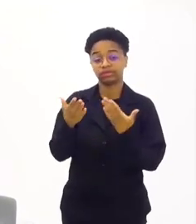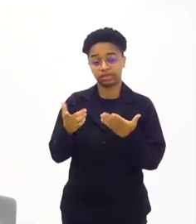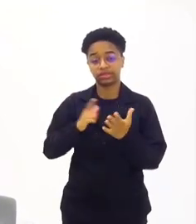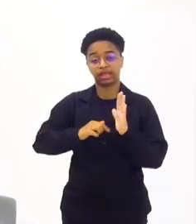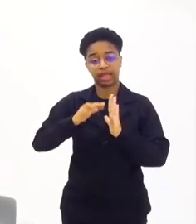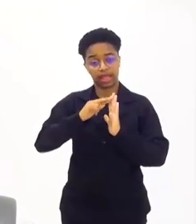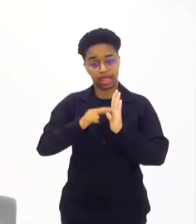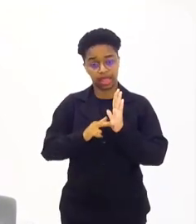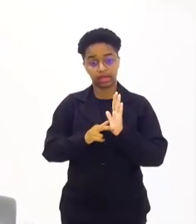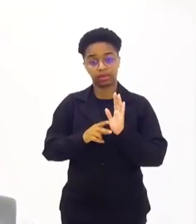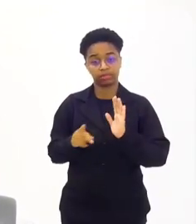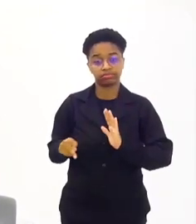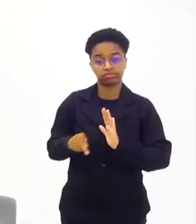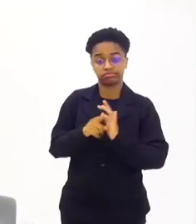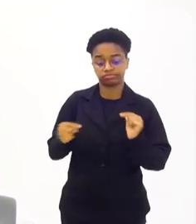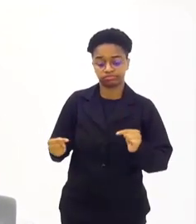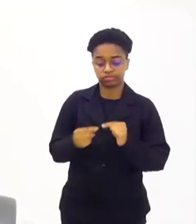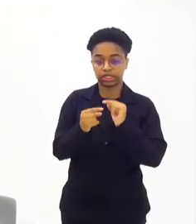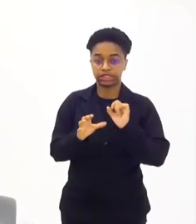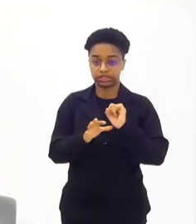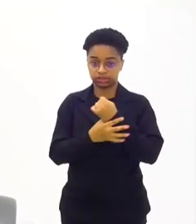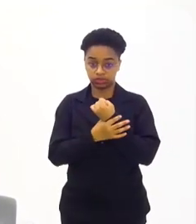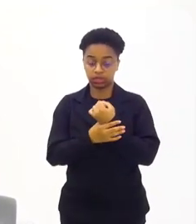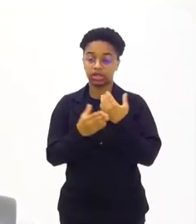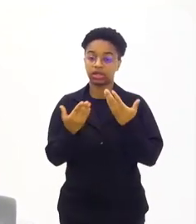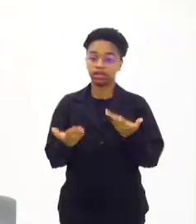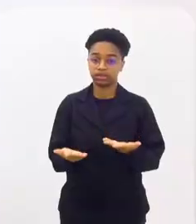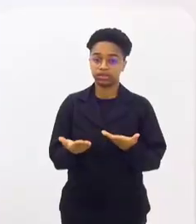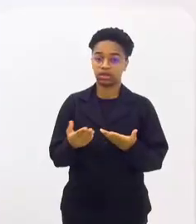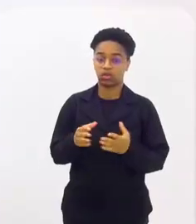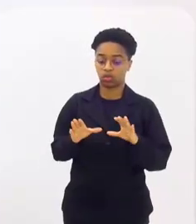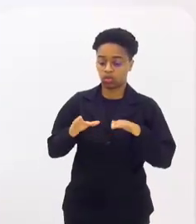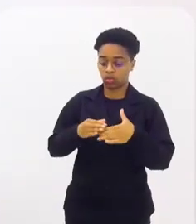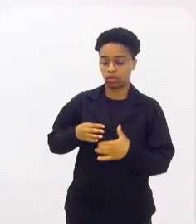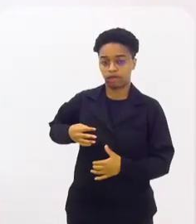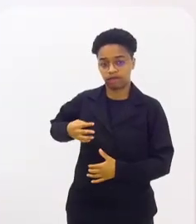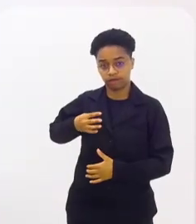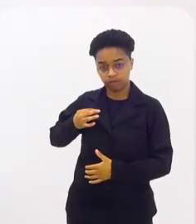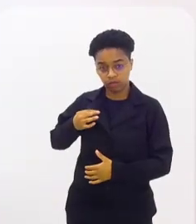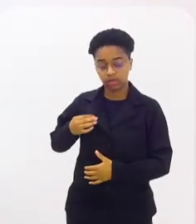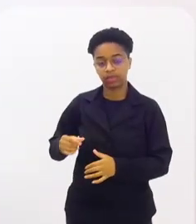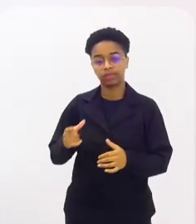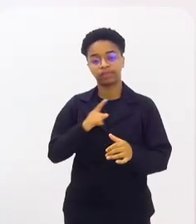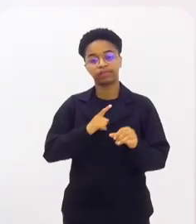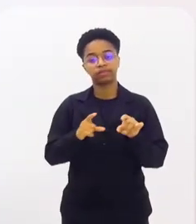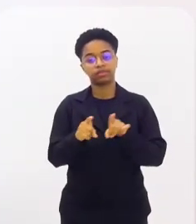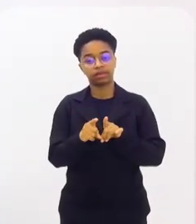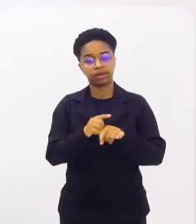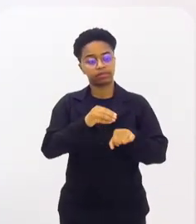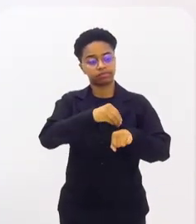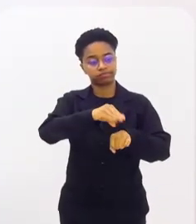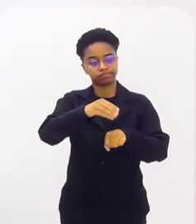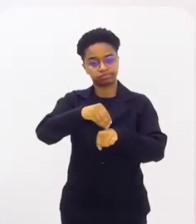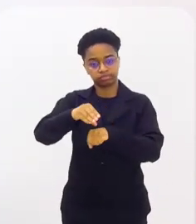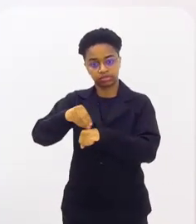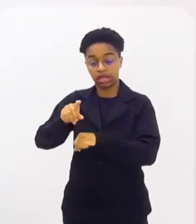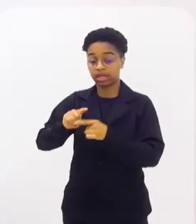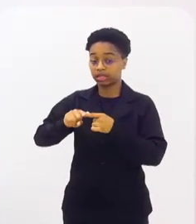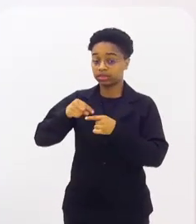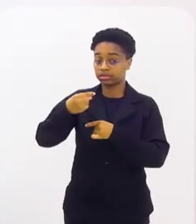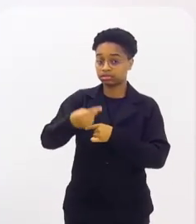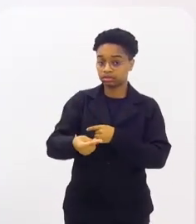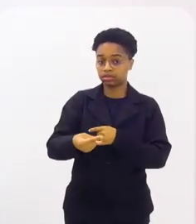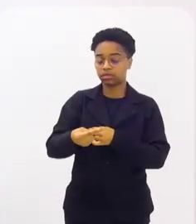existe um protocolo de segurança. Então, esse voluntário, ele também recebe essa instrução.